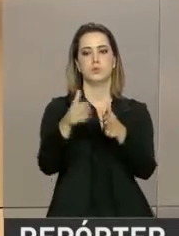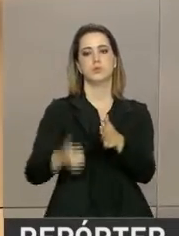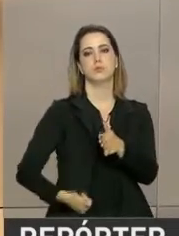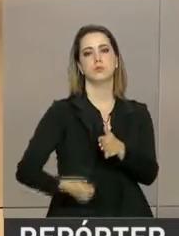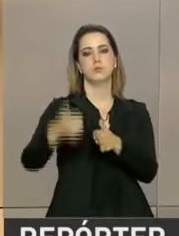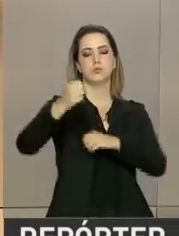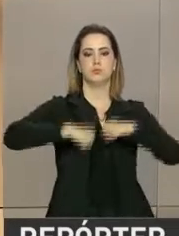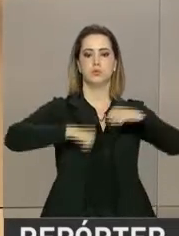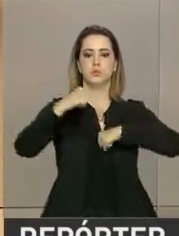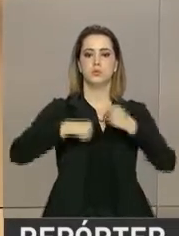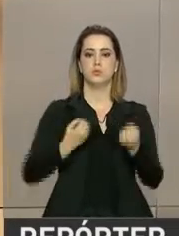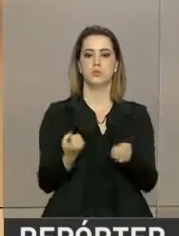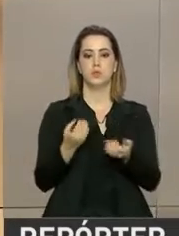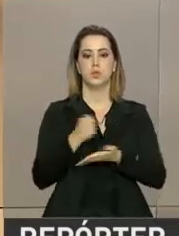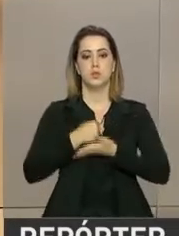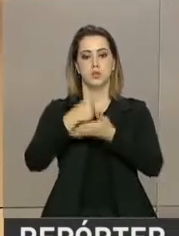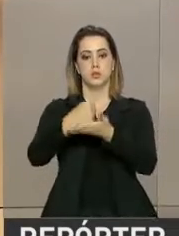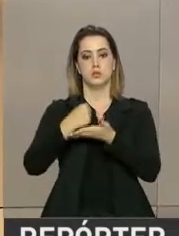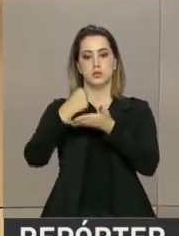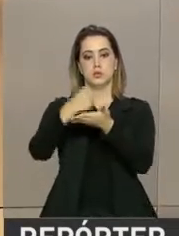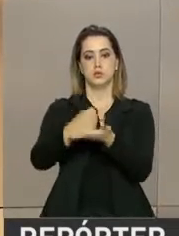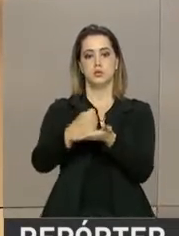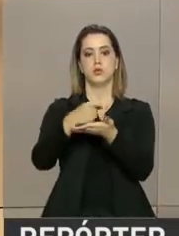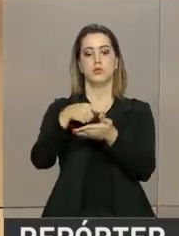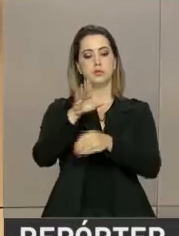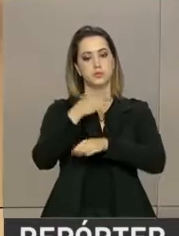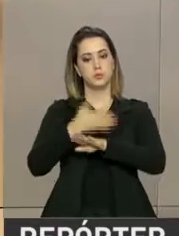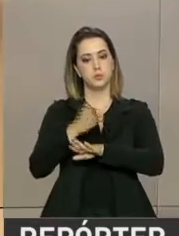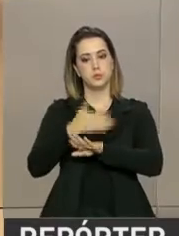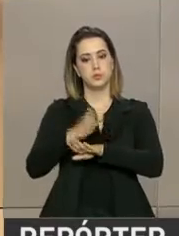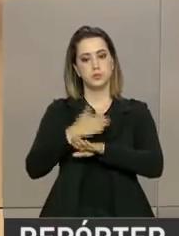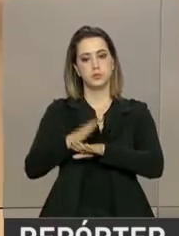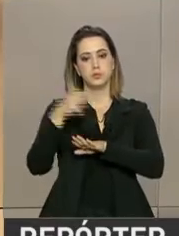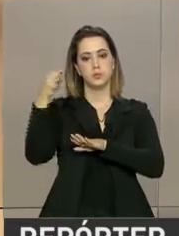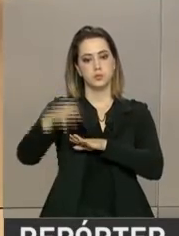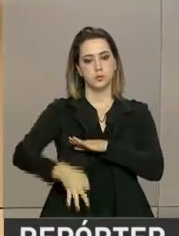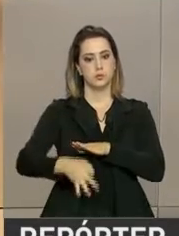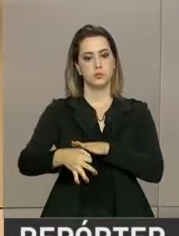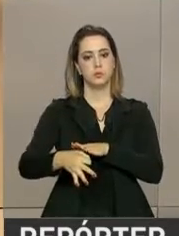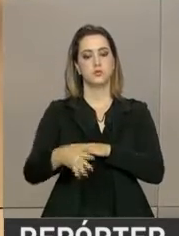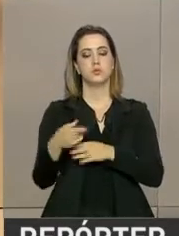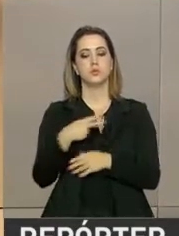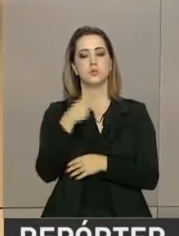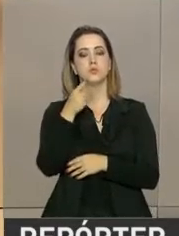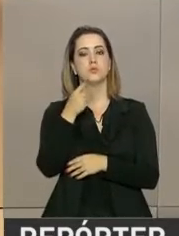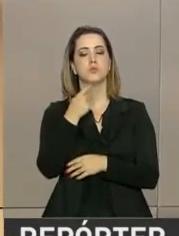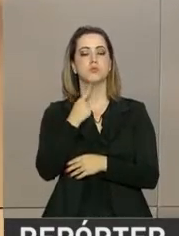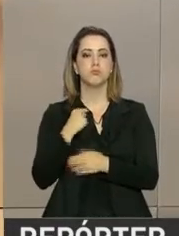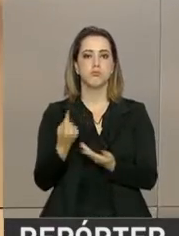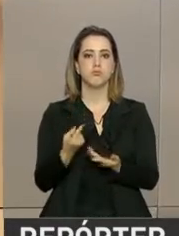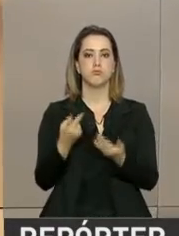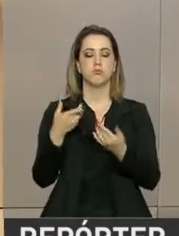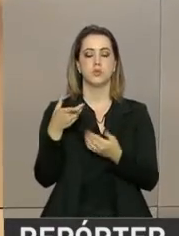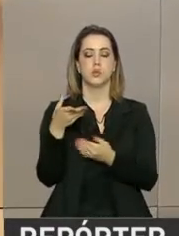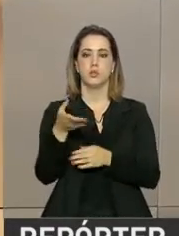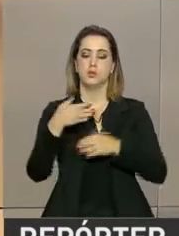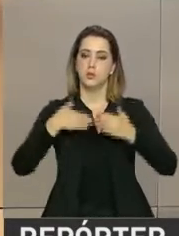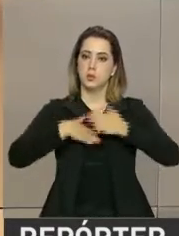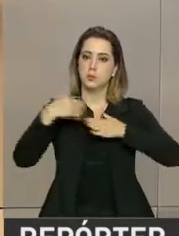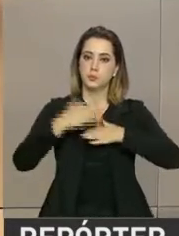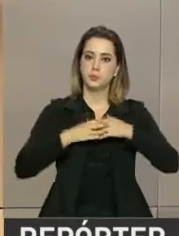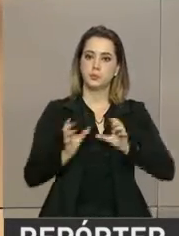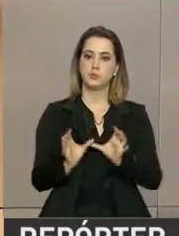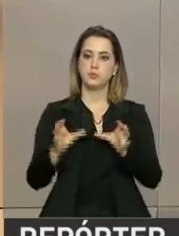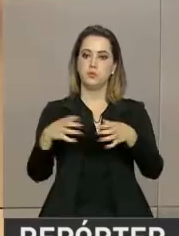industrial, a oferecer-lhes a formação necessária para que possam exercer sua vocação. Este centro será